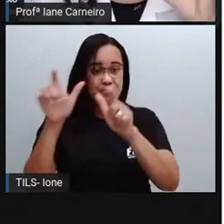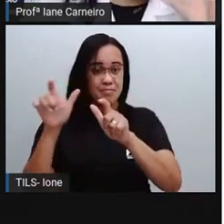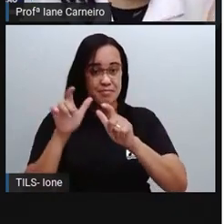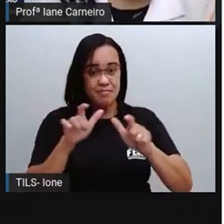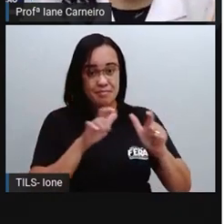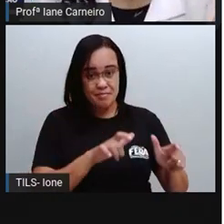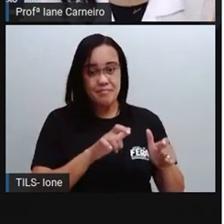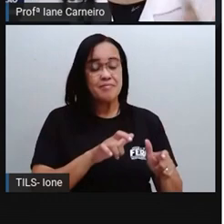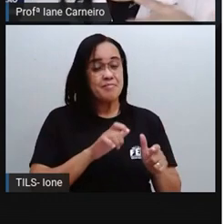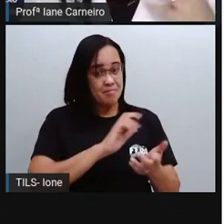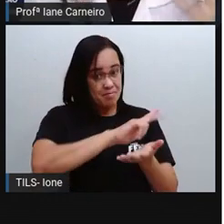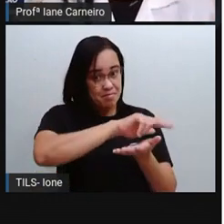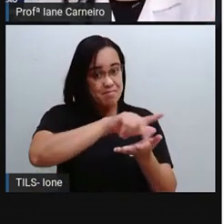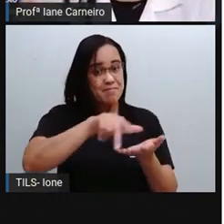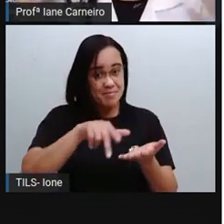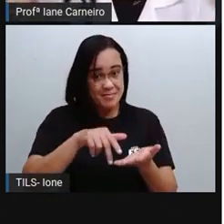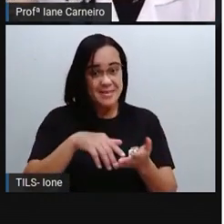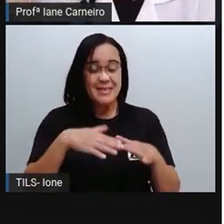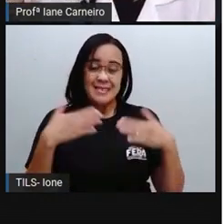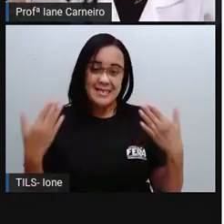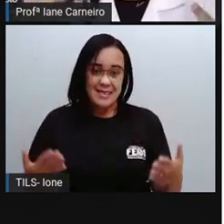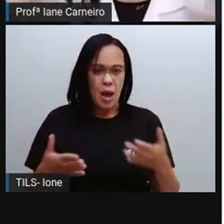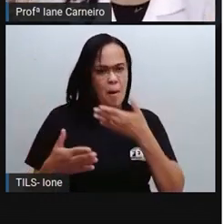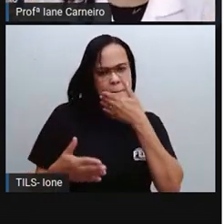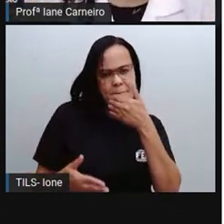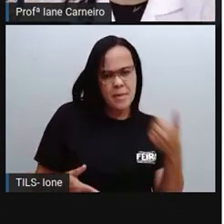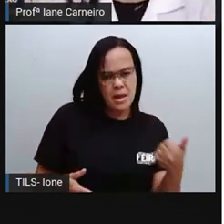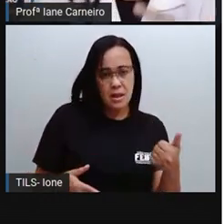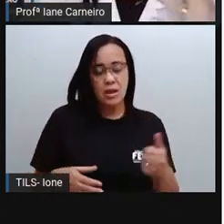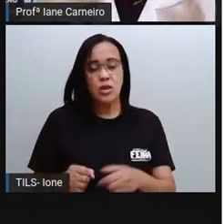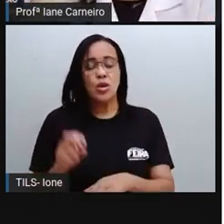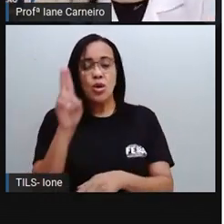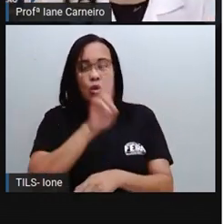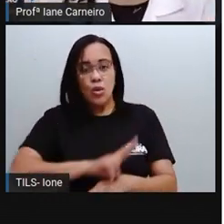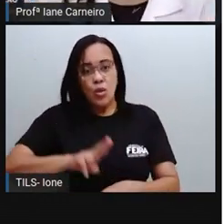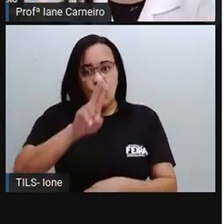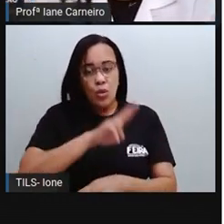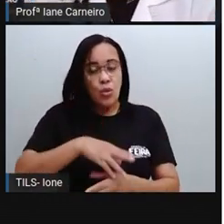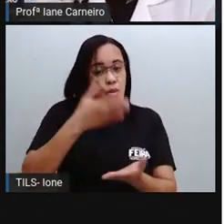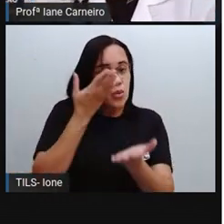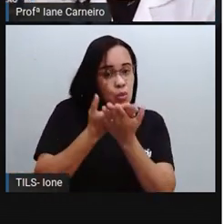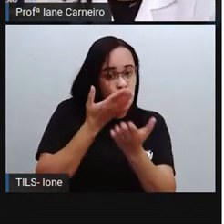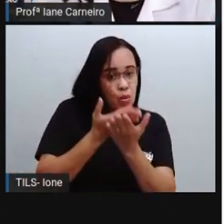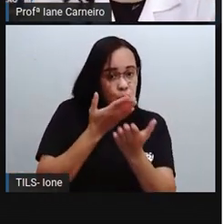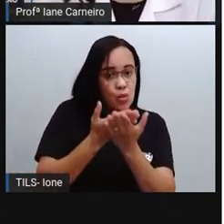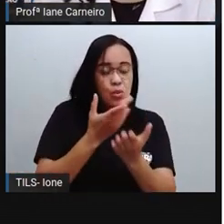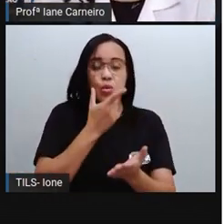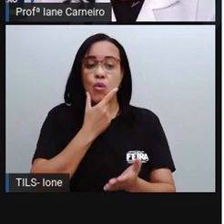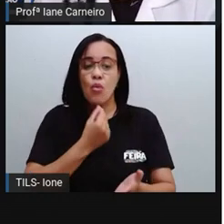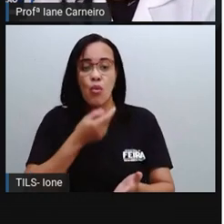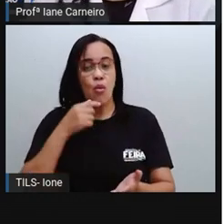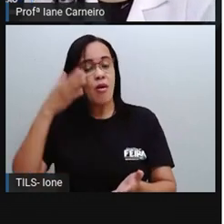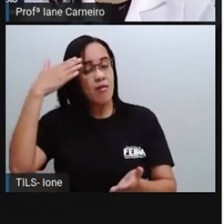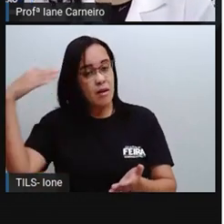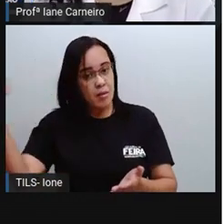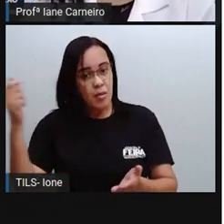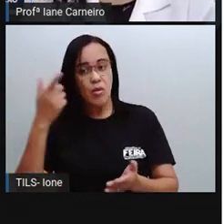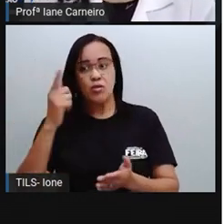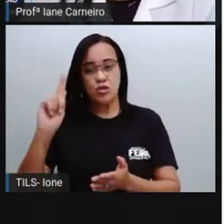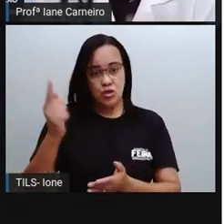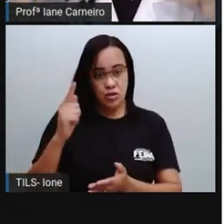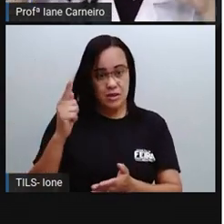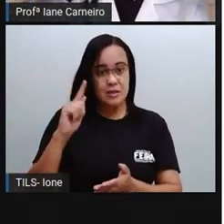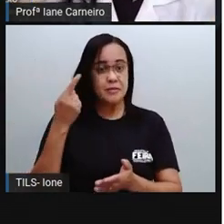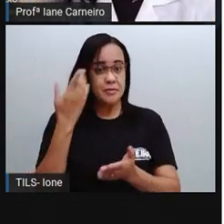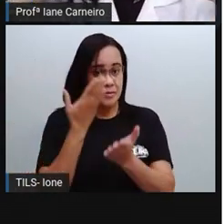tem vários pedacinhos. E uma forma que os estudiosos, os geógrafos, eles descobriram para estudar o país,